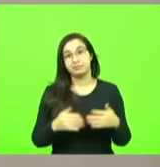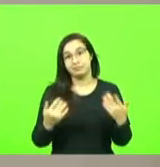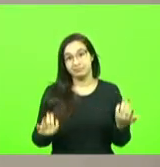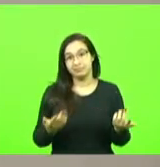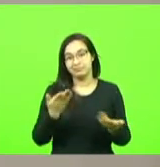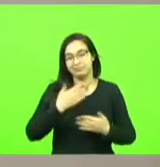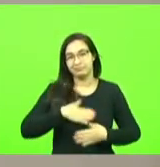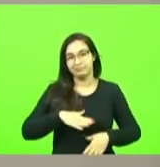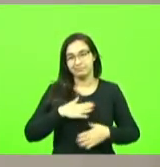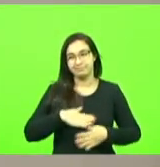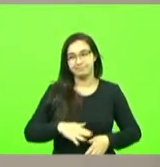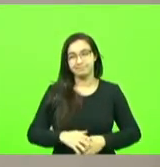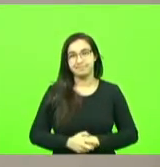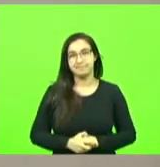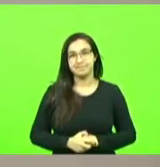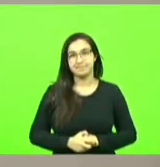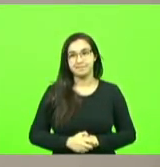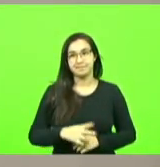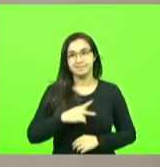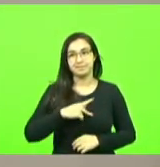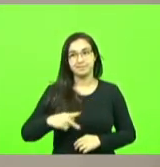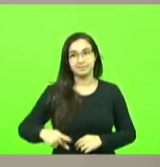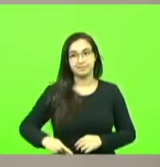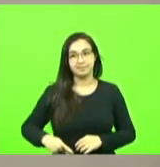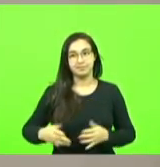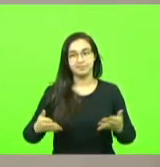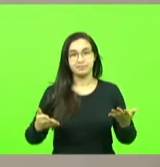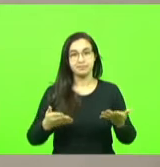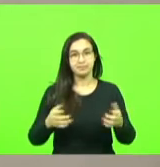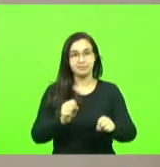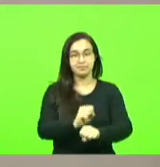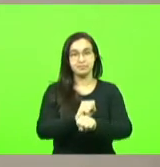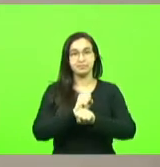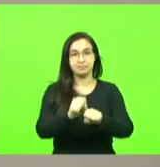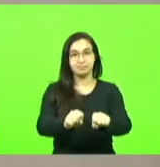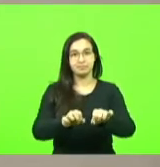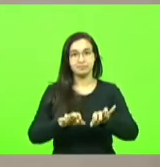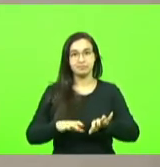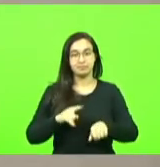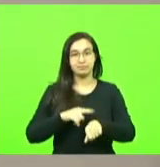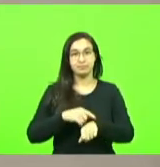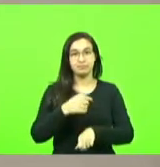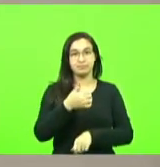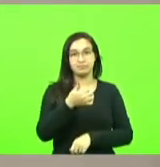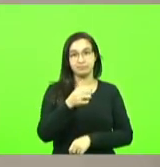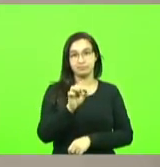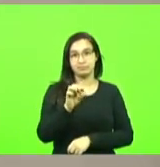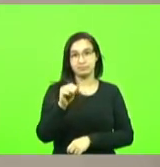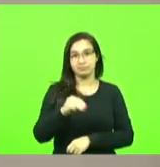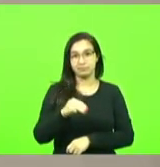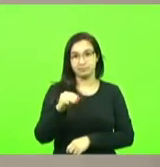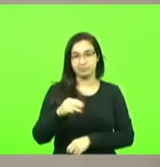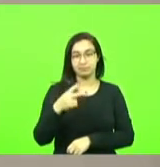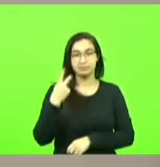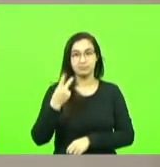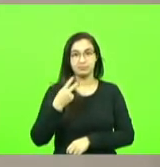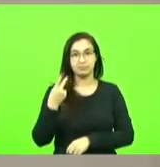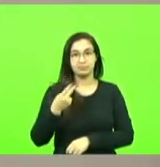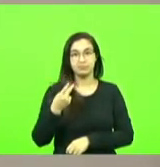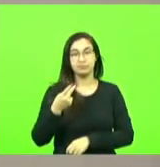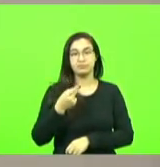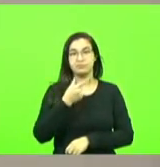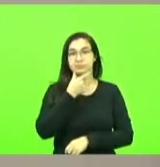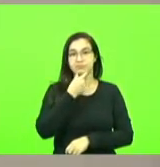tranquilos essa presidência neste momento suspende a sessão por 10 minutos para que o vereador Mirim do